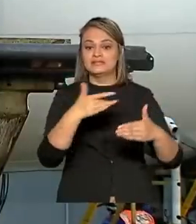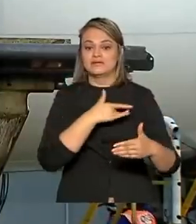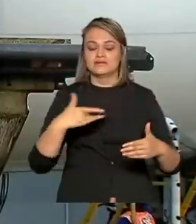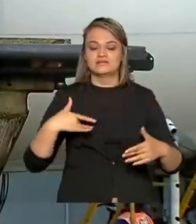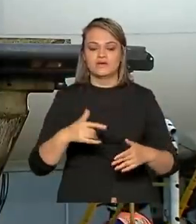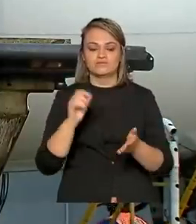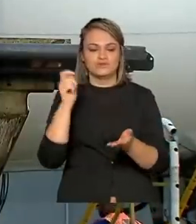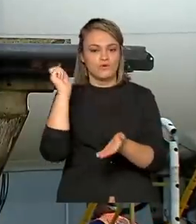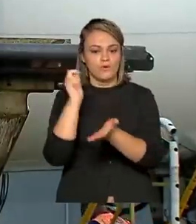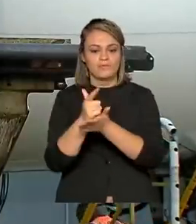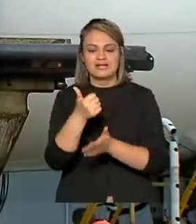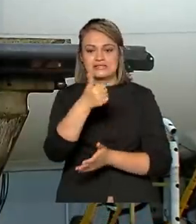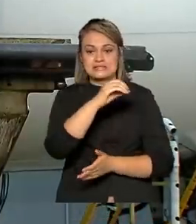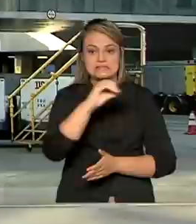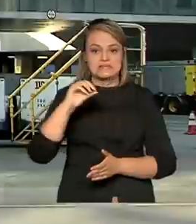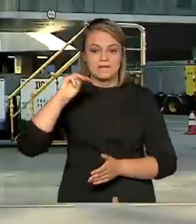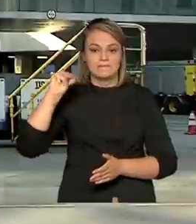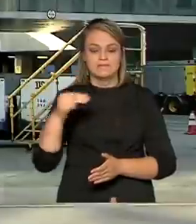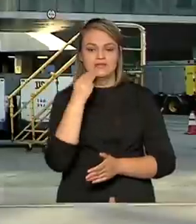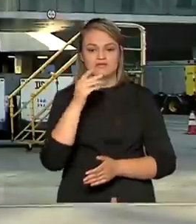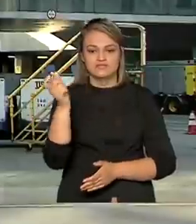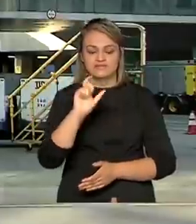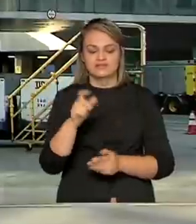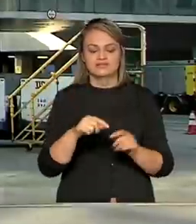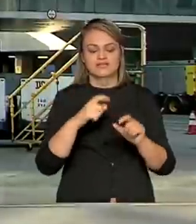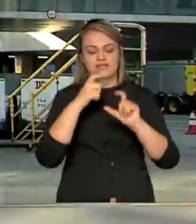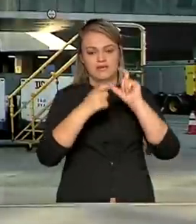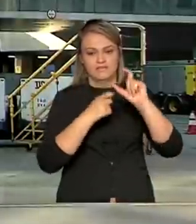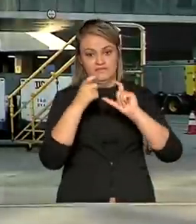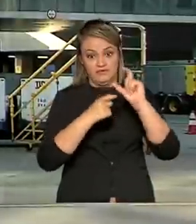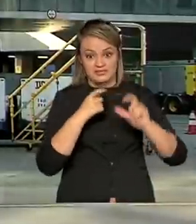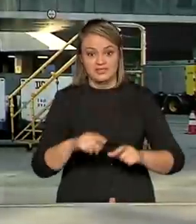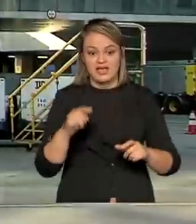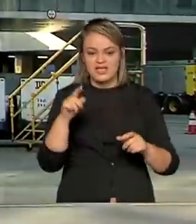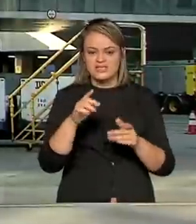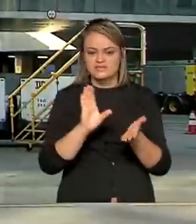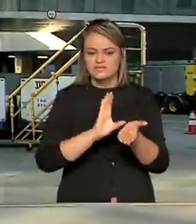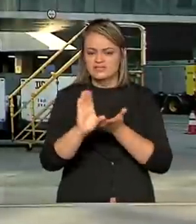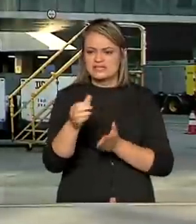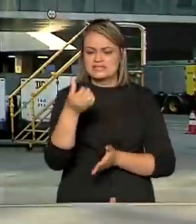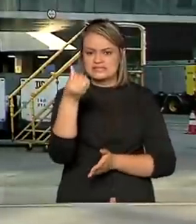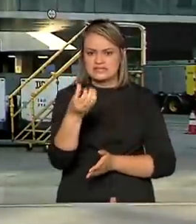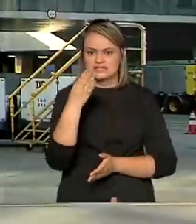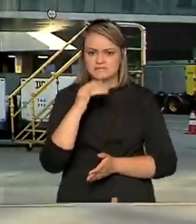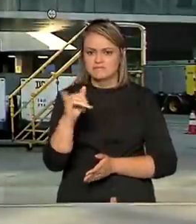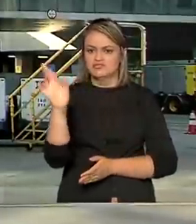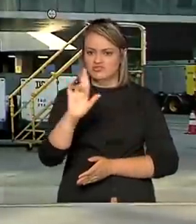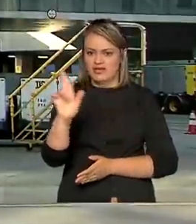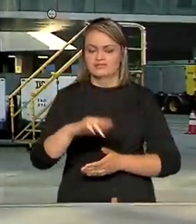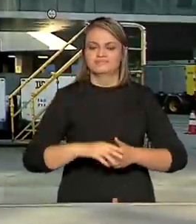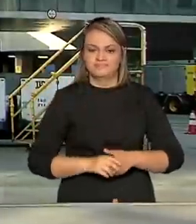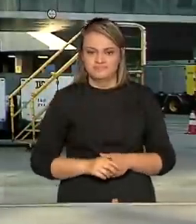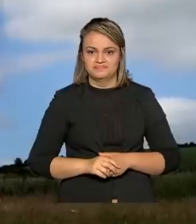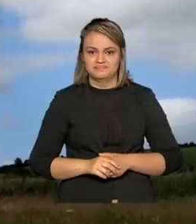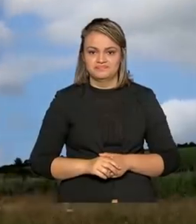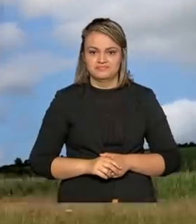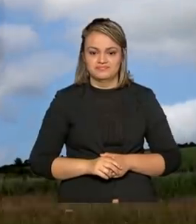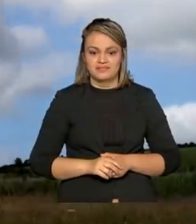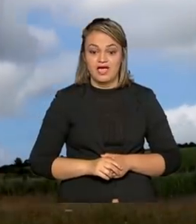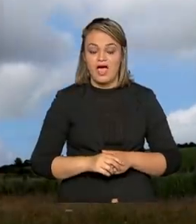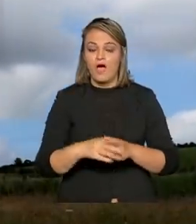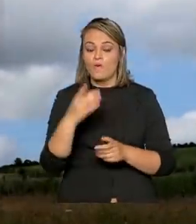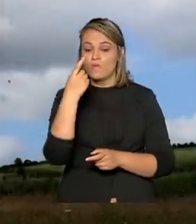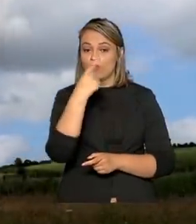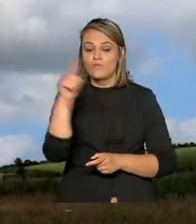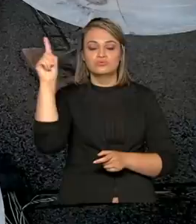compra de mais 100 milhões de doses da vacina da Pfizer. Um investimento de mais de 6 bilhões e meio de reais. E na